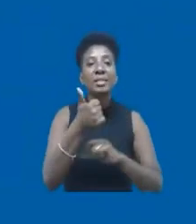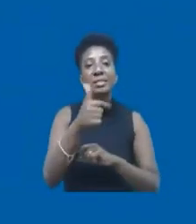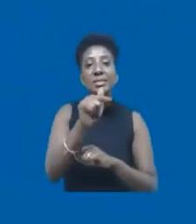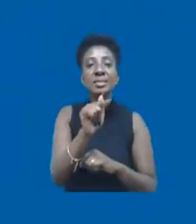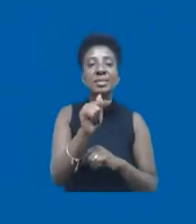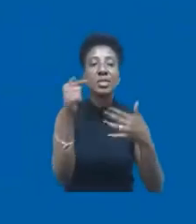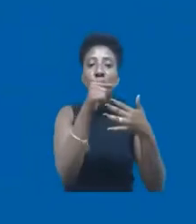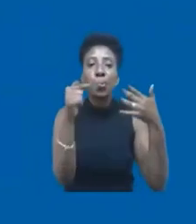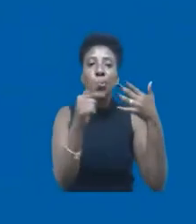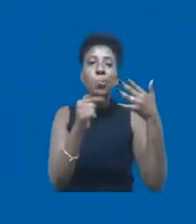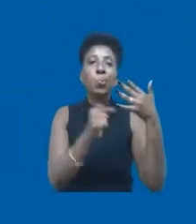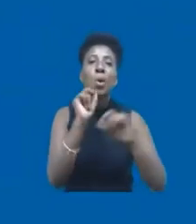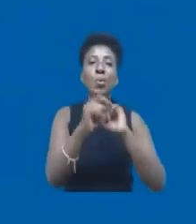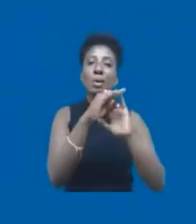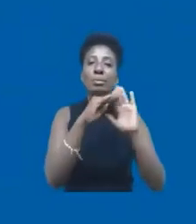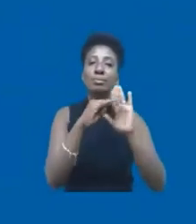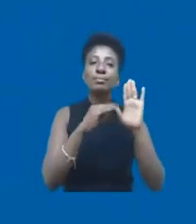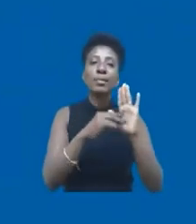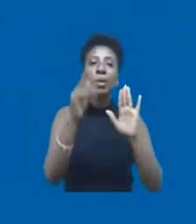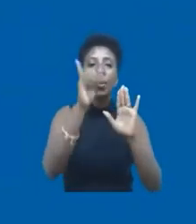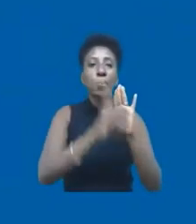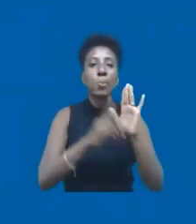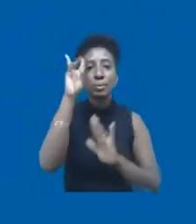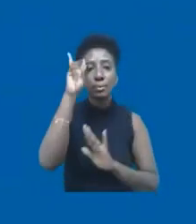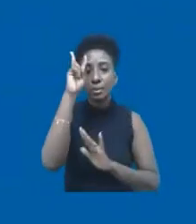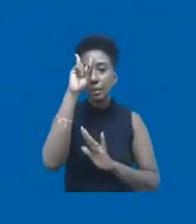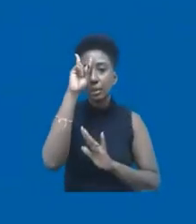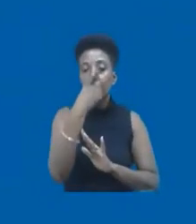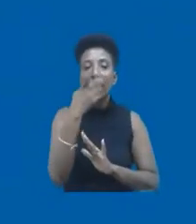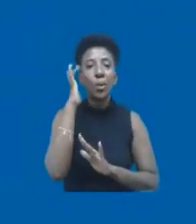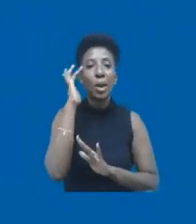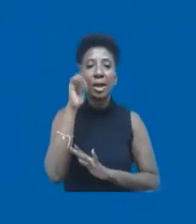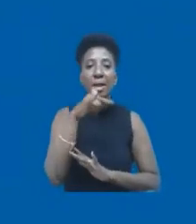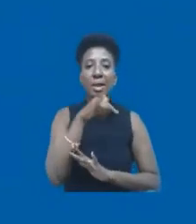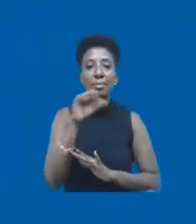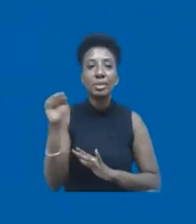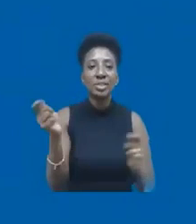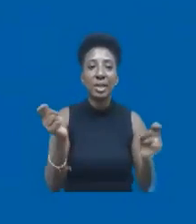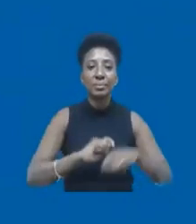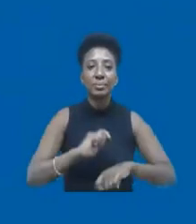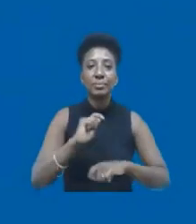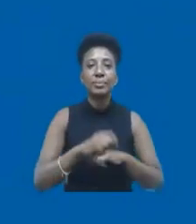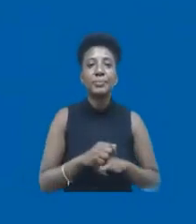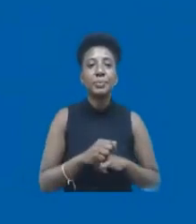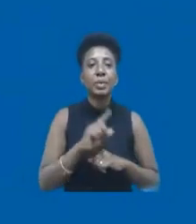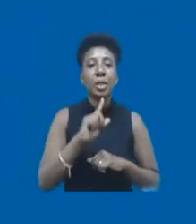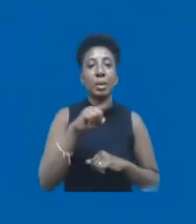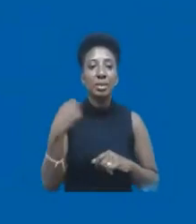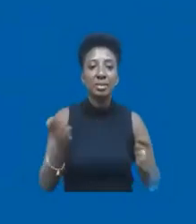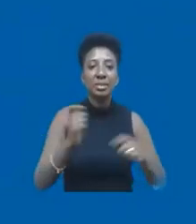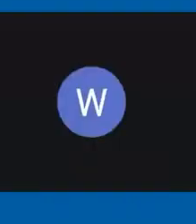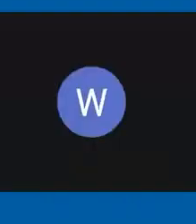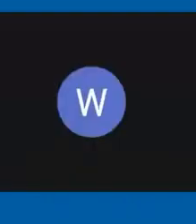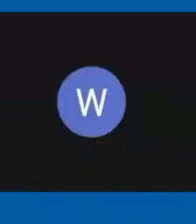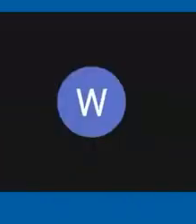ODSs que uma agenda de realização de direitos humanos. Então, eu diria que é isso. Renê, é a gente trabalhar a